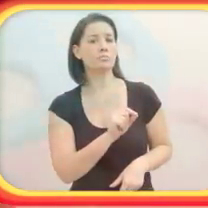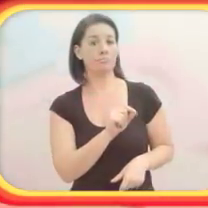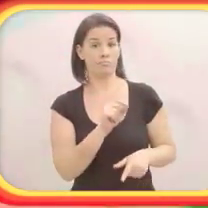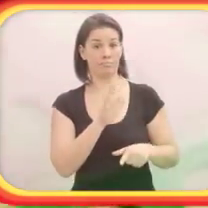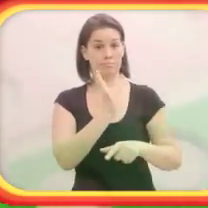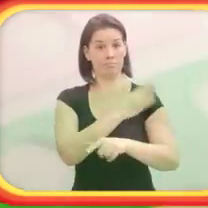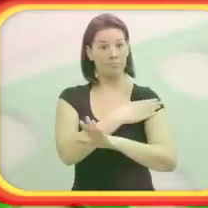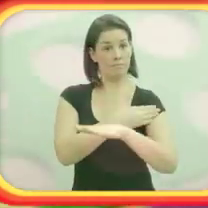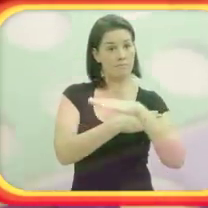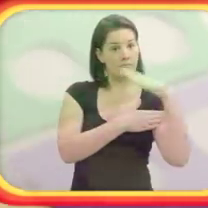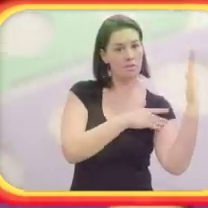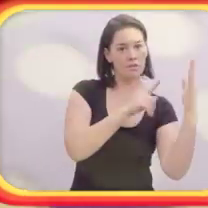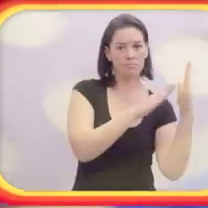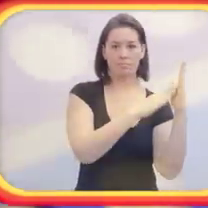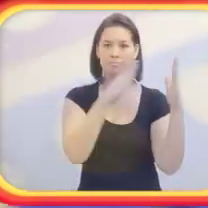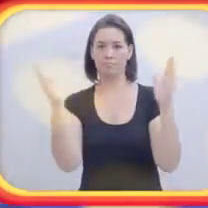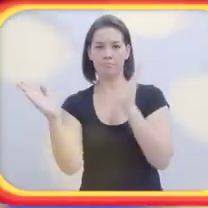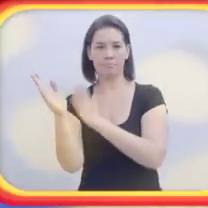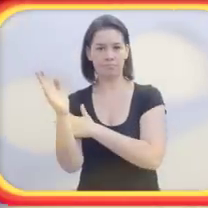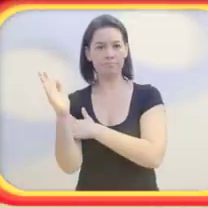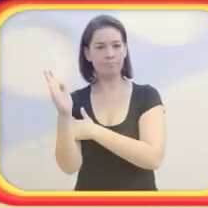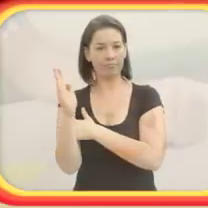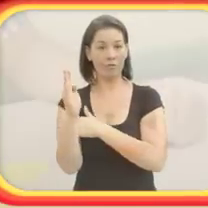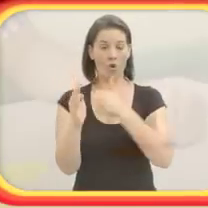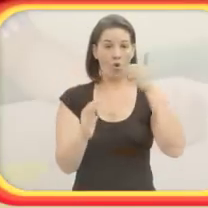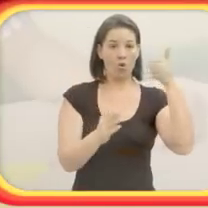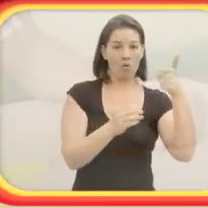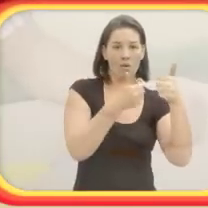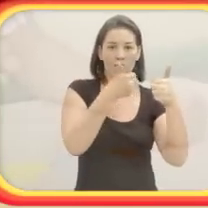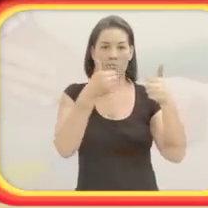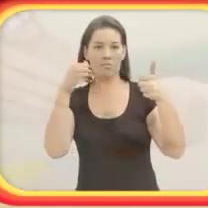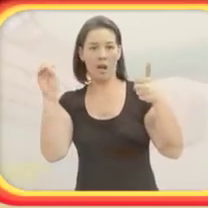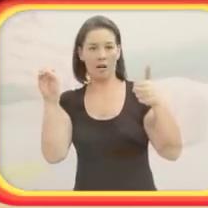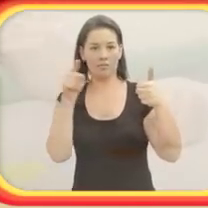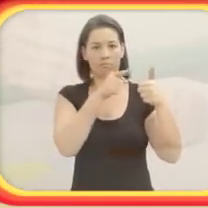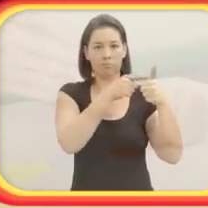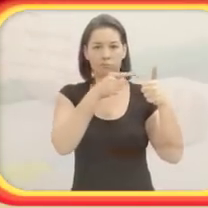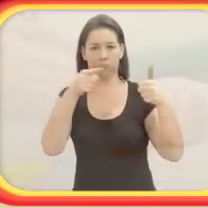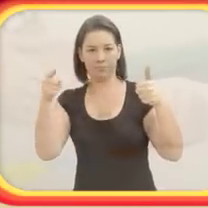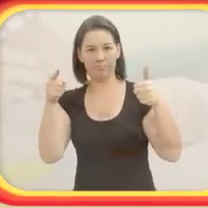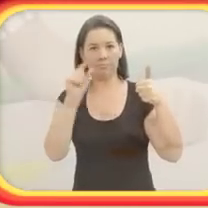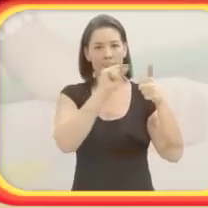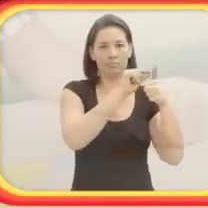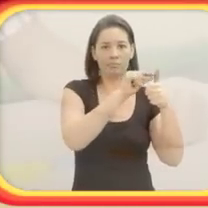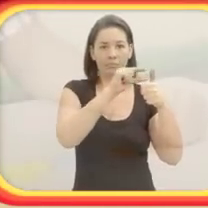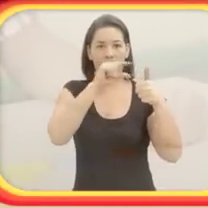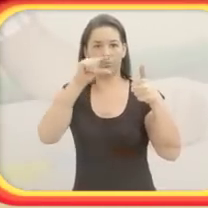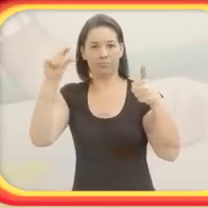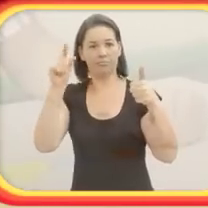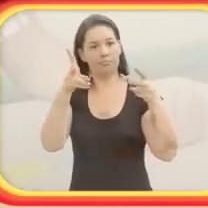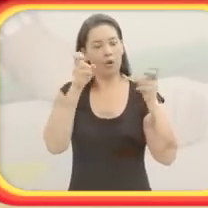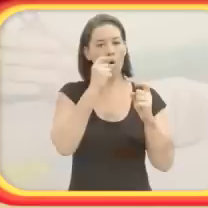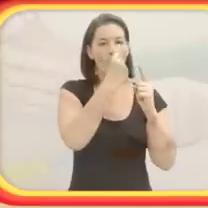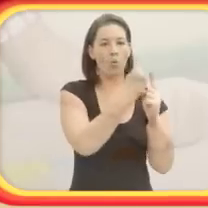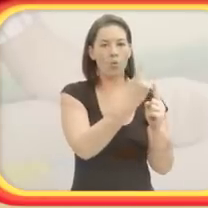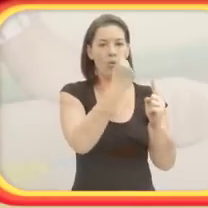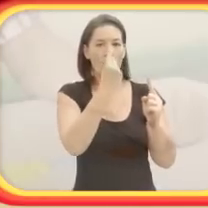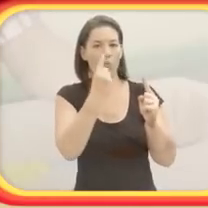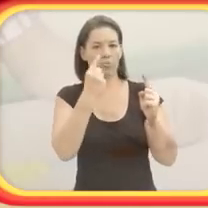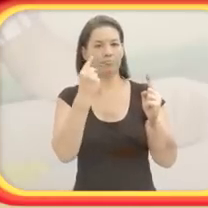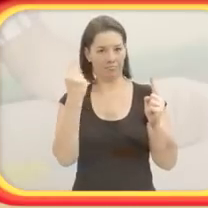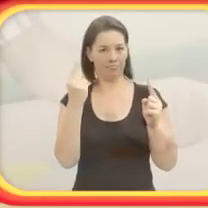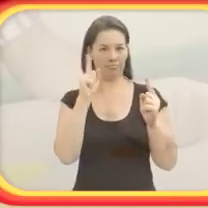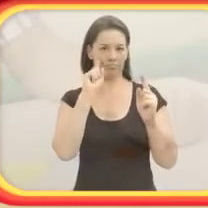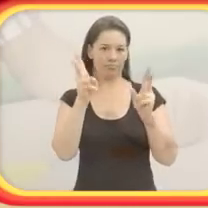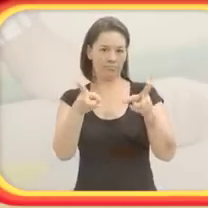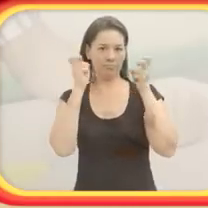Então, qual é a lógica que nós podemos observar aqui? A lógica é que da esquerda para a direita, ou seja, do 1 até o